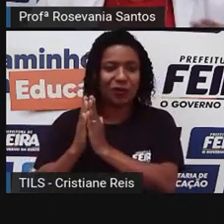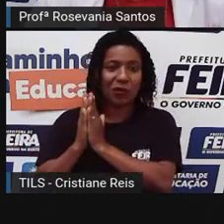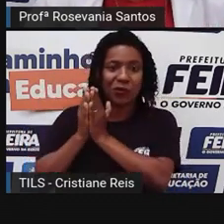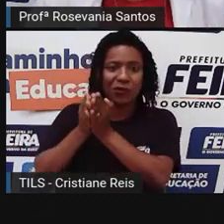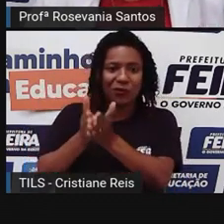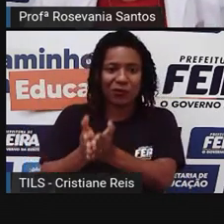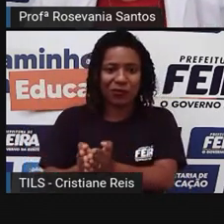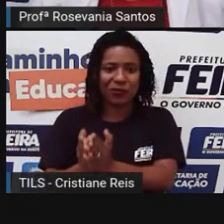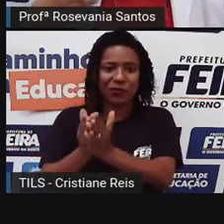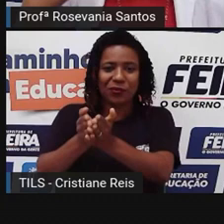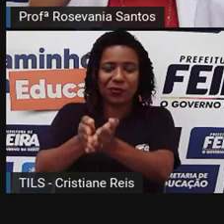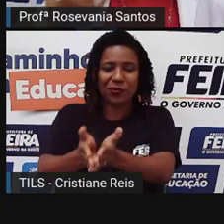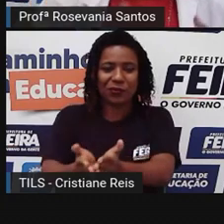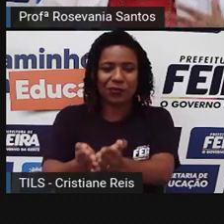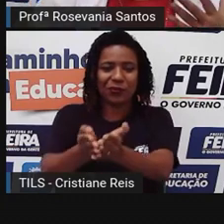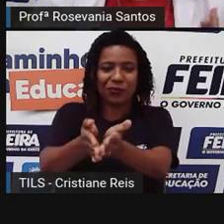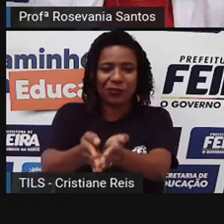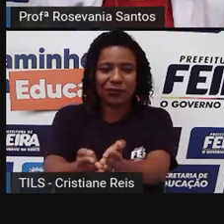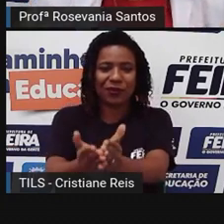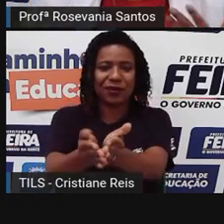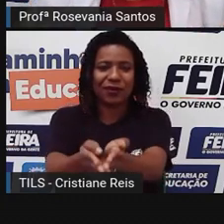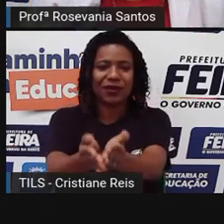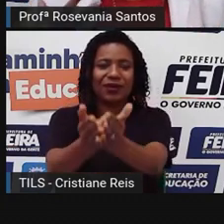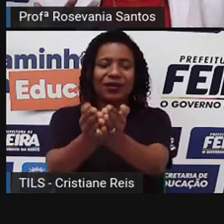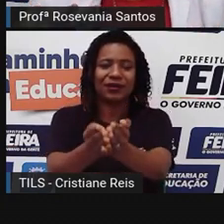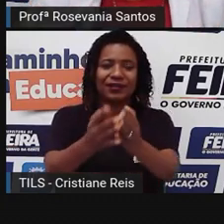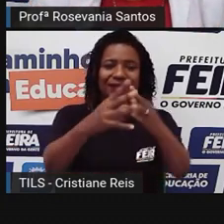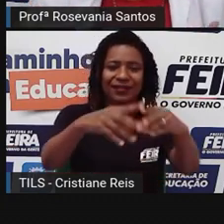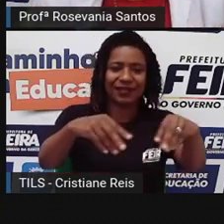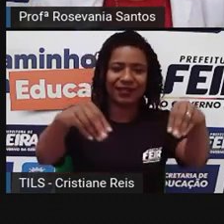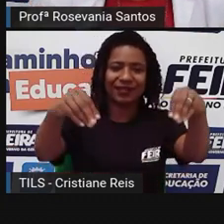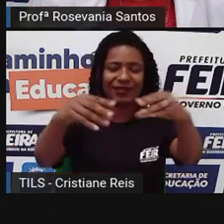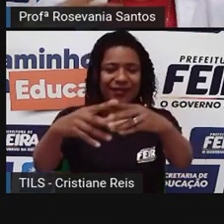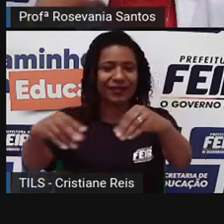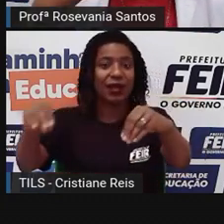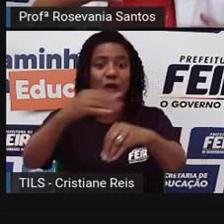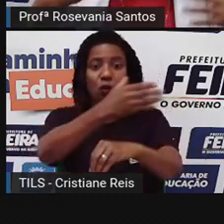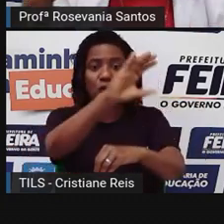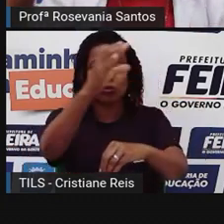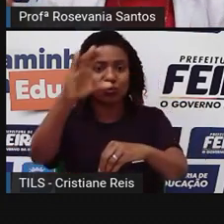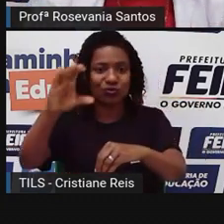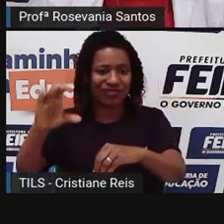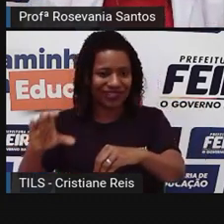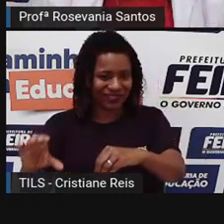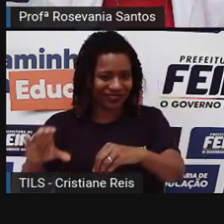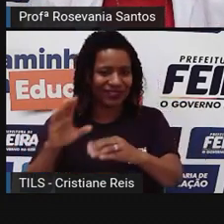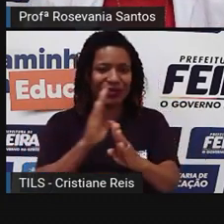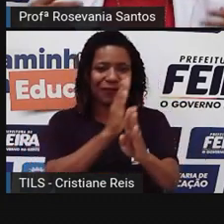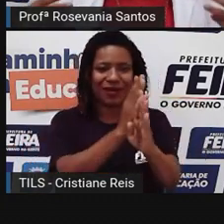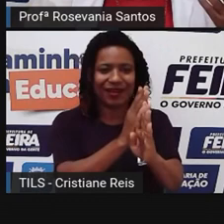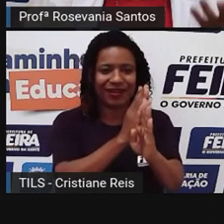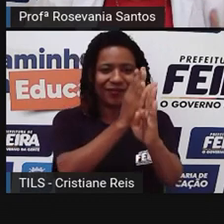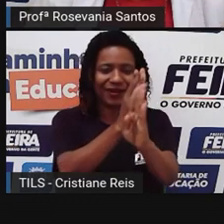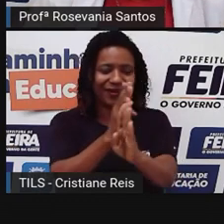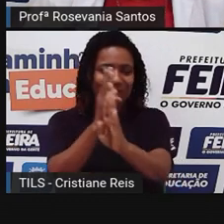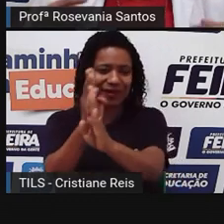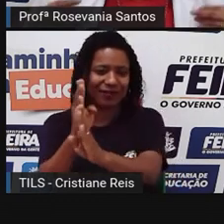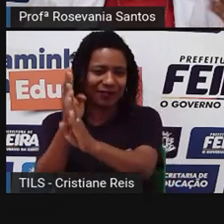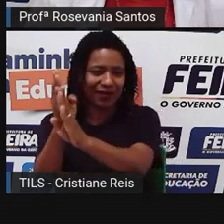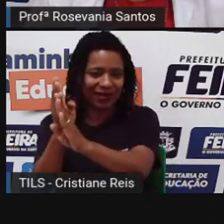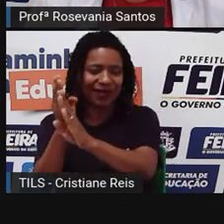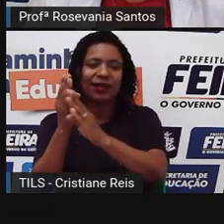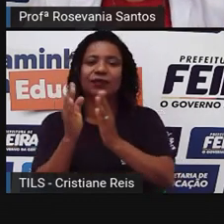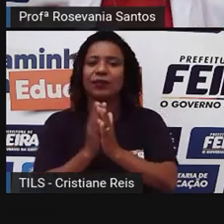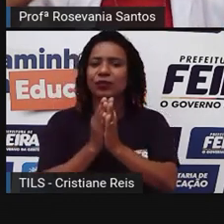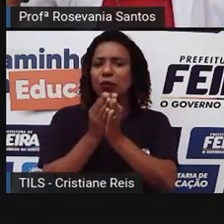navegações que tiveram, a descoberta de novos continentes, de novos locais, né? Novas formas de